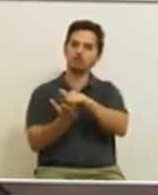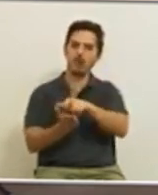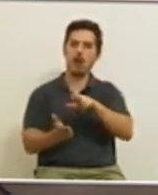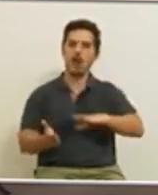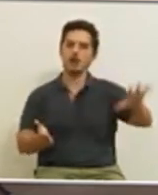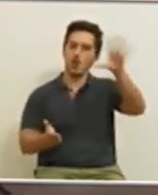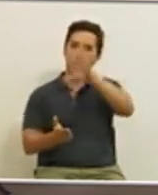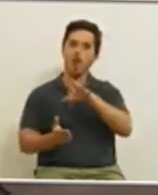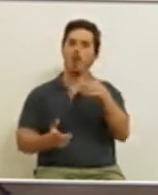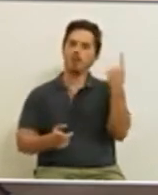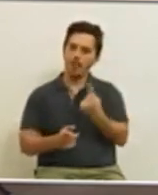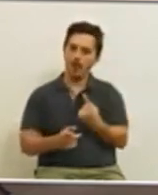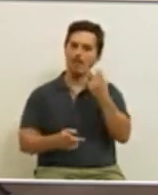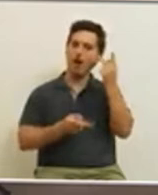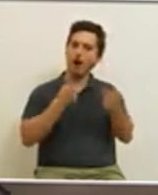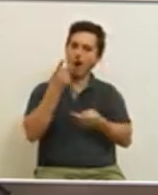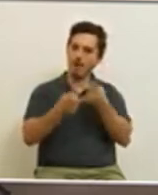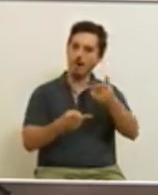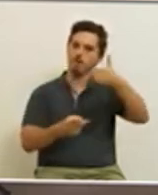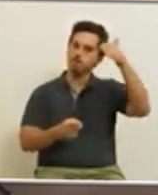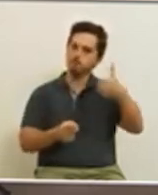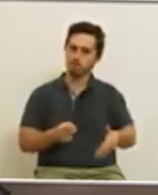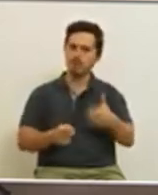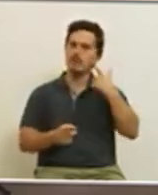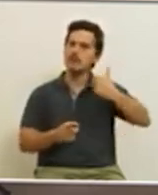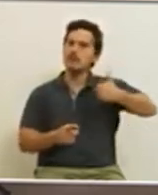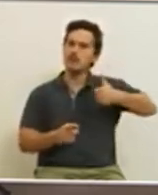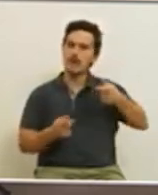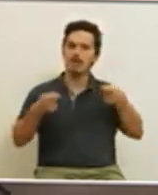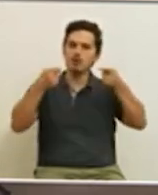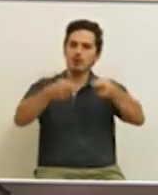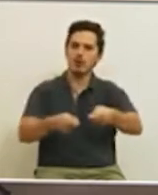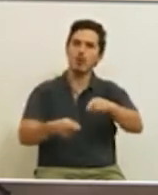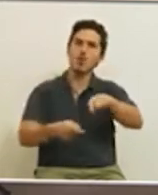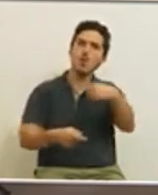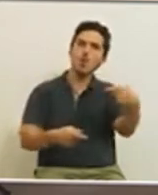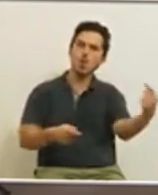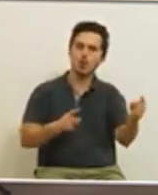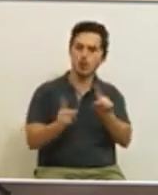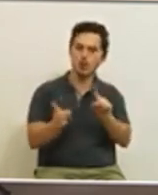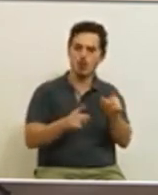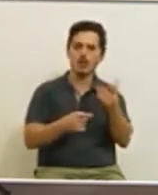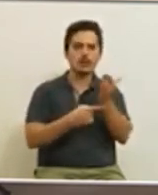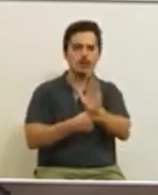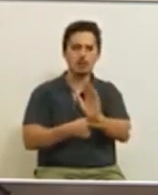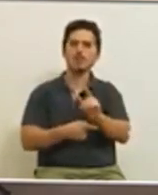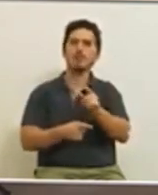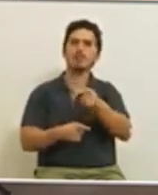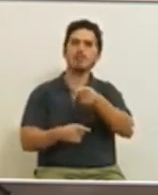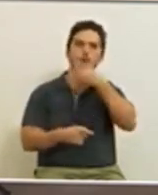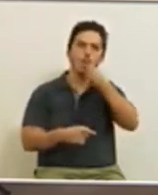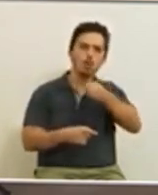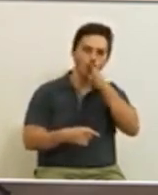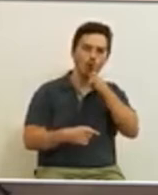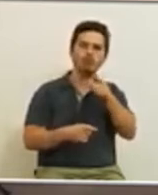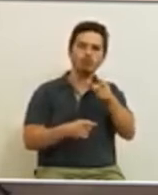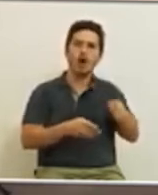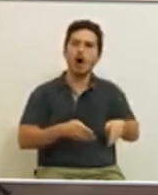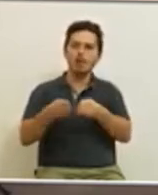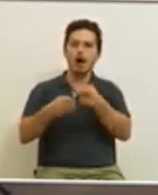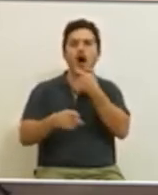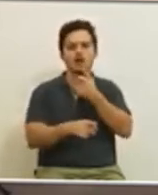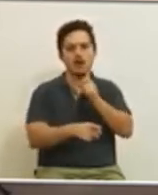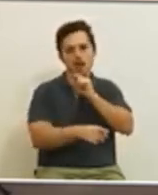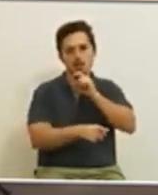nacional deve ser criticamente avaliada, colocando-se a prioridade no investimento noutros tipos de transporte, como o transporte ferroviário, nos trajetos em que este seja